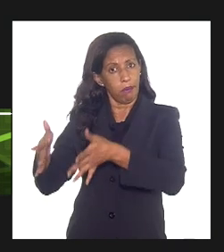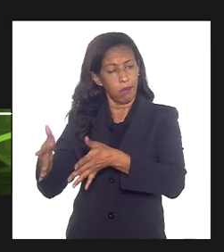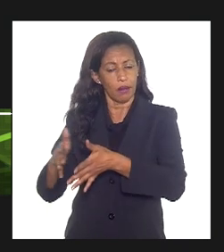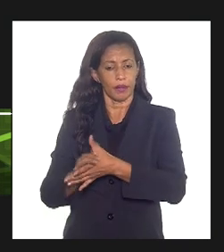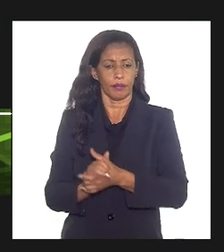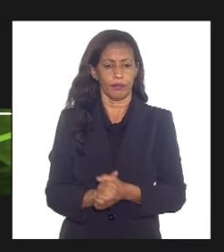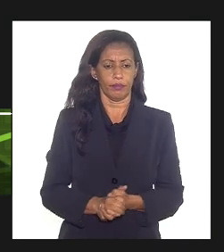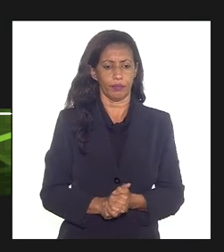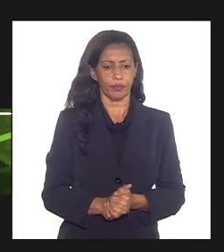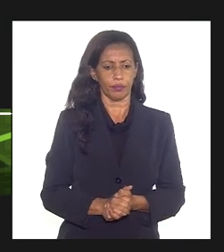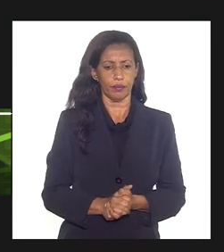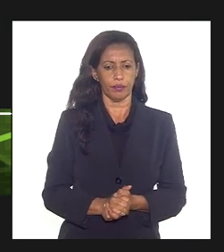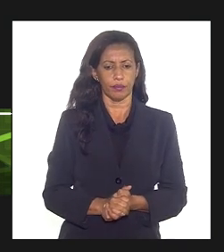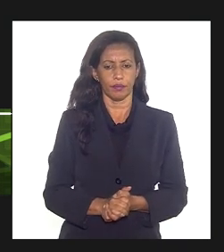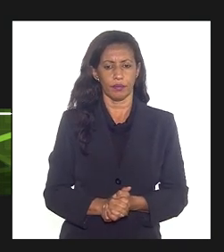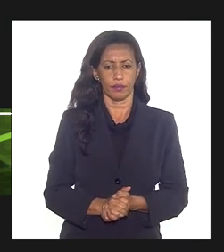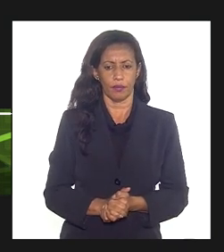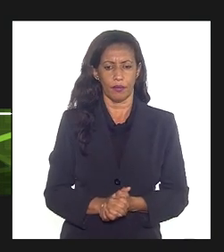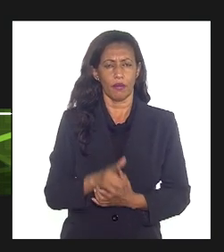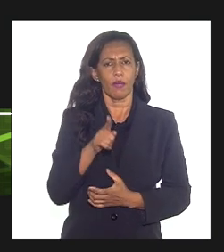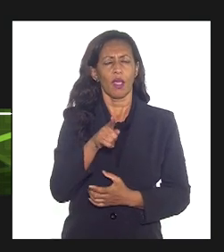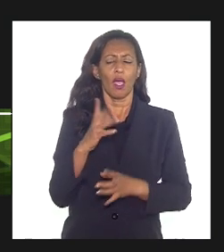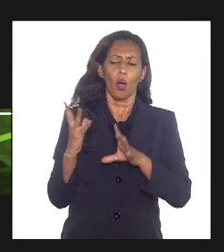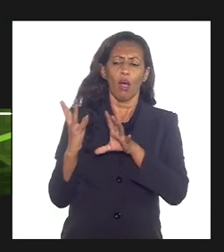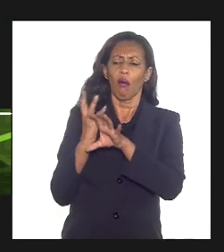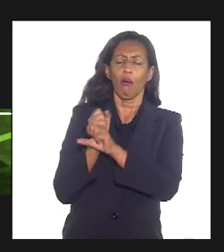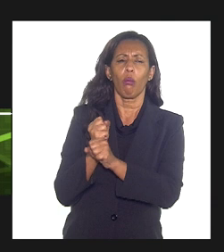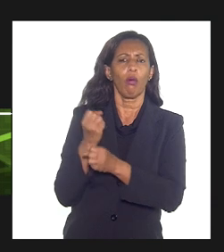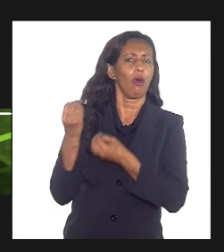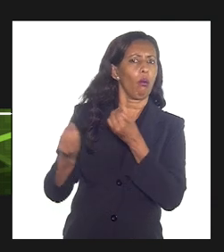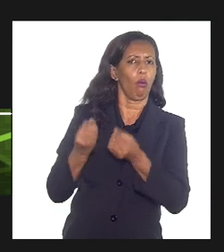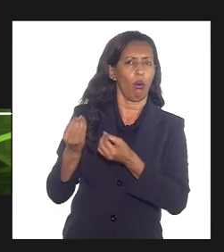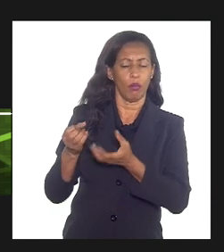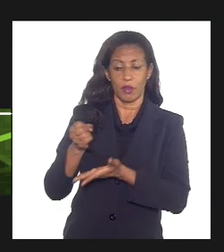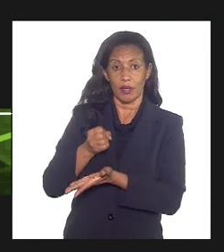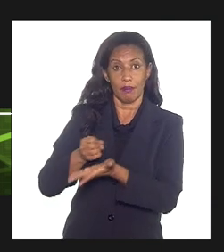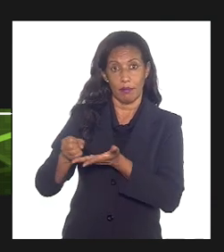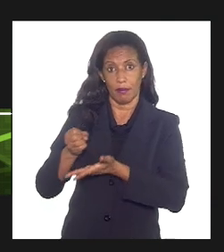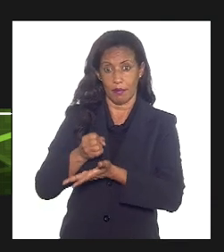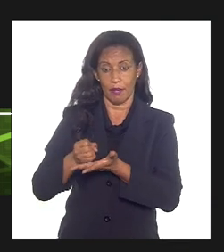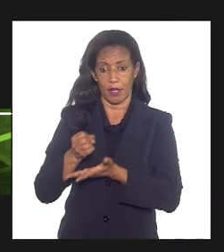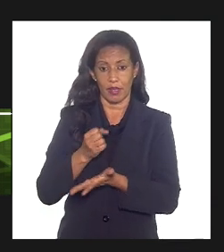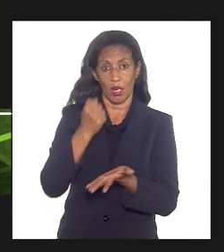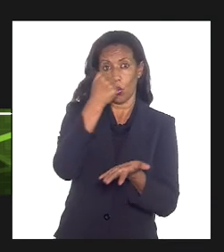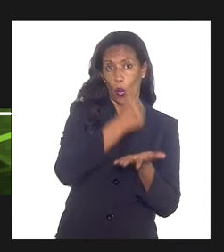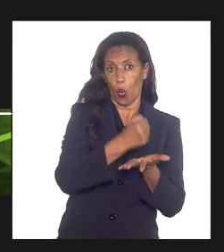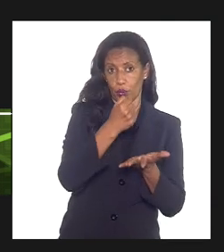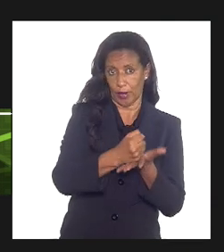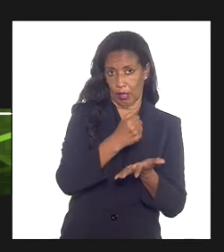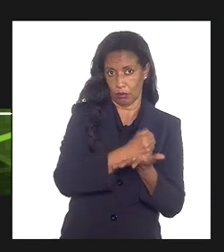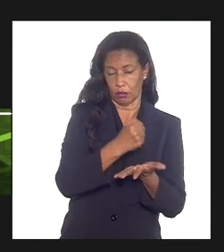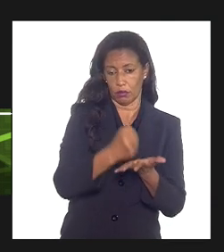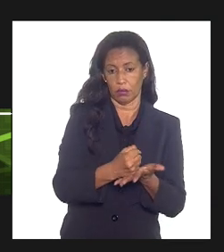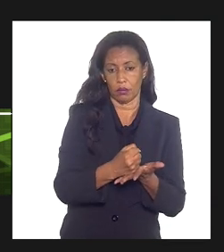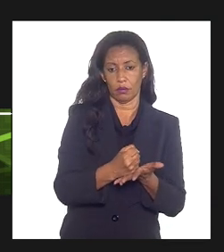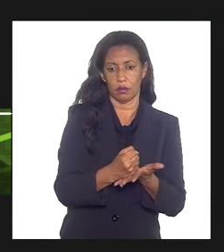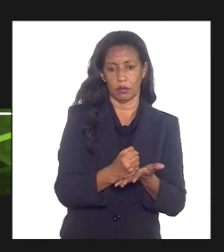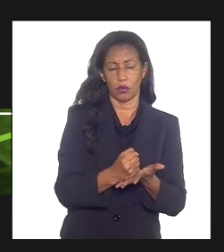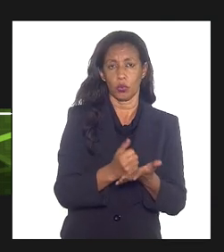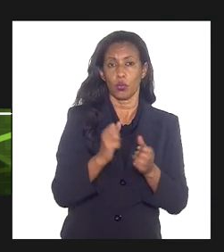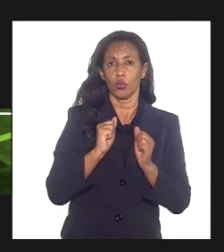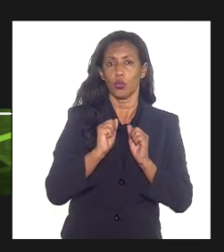mencionei, essa estimativa calculada, ela se baseia nas condições e contratos vigentes, considerando todas essas